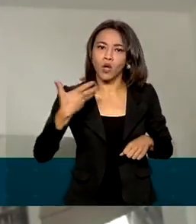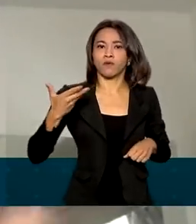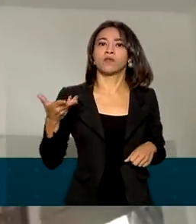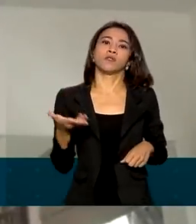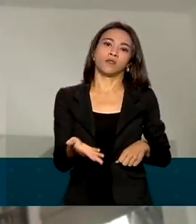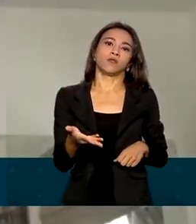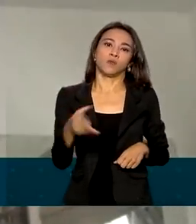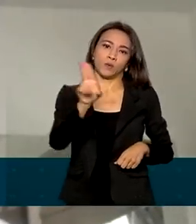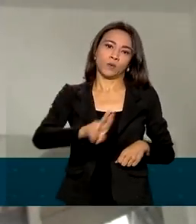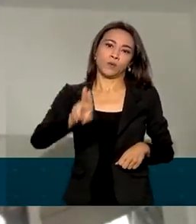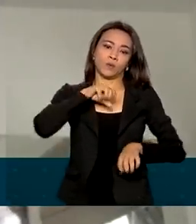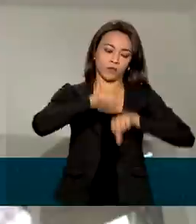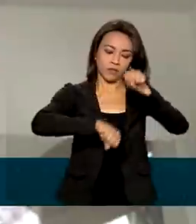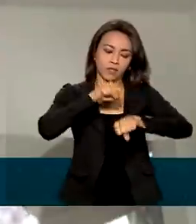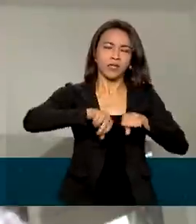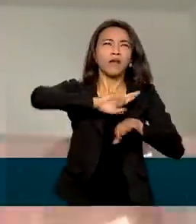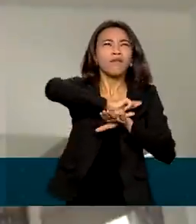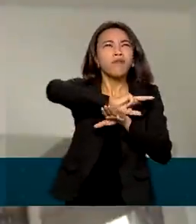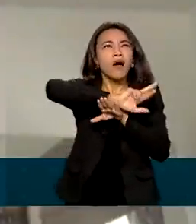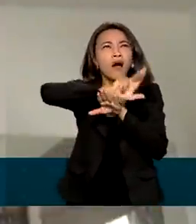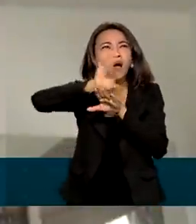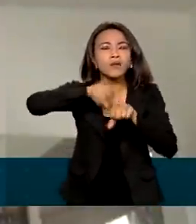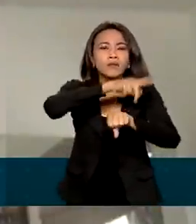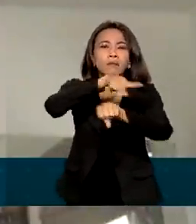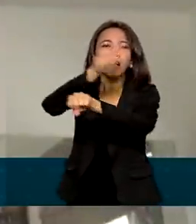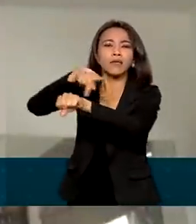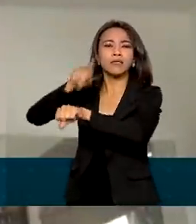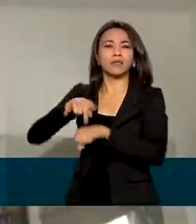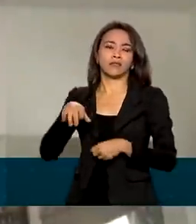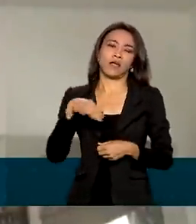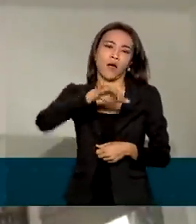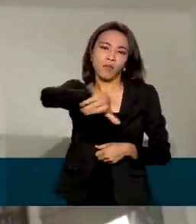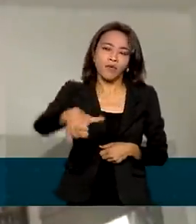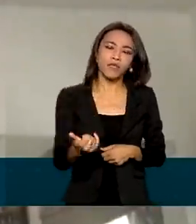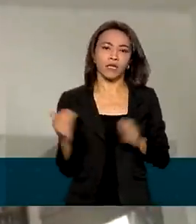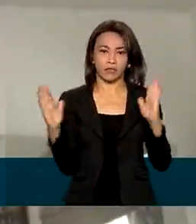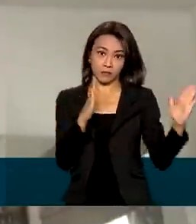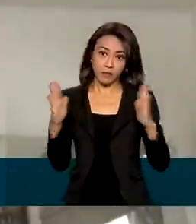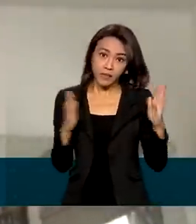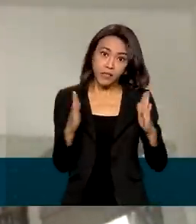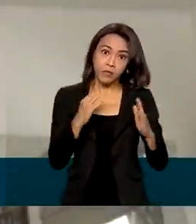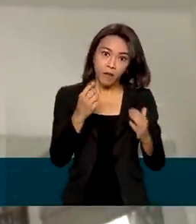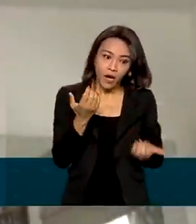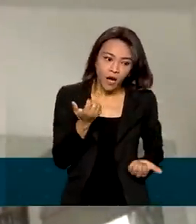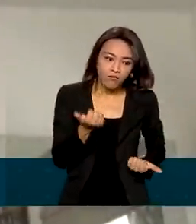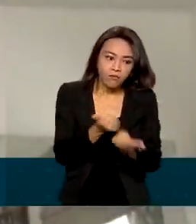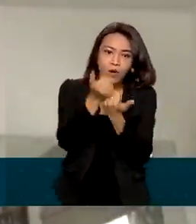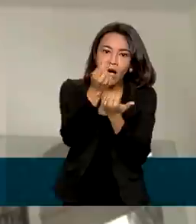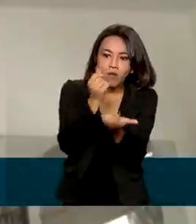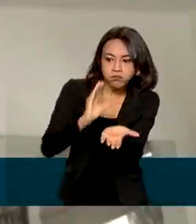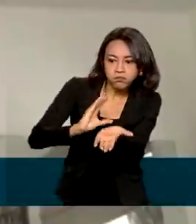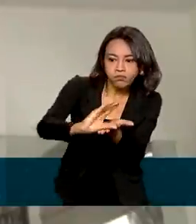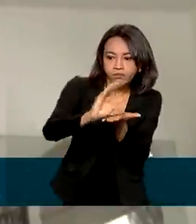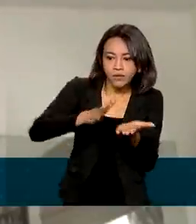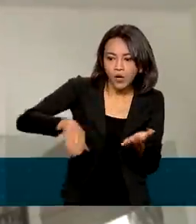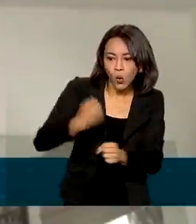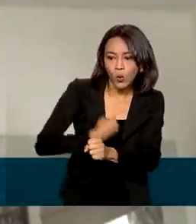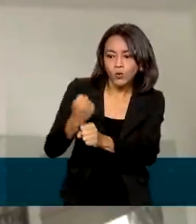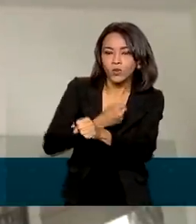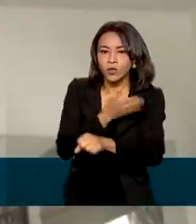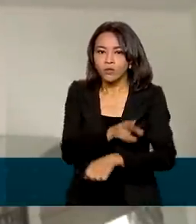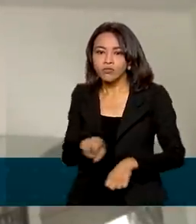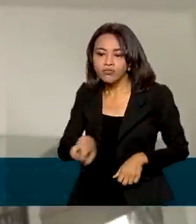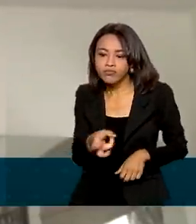Muitos países aproveitaram um momento para investir em mobilidade cicloviária.